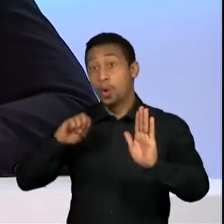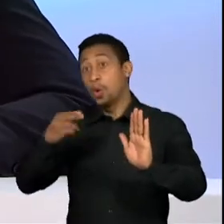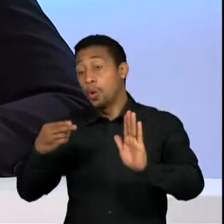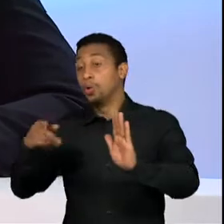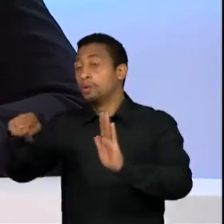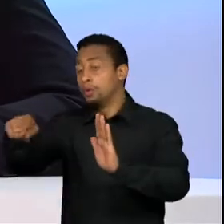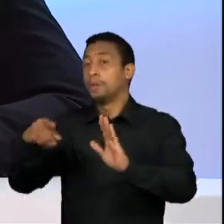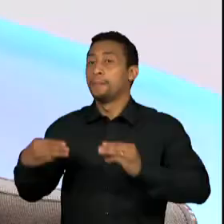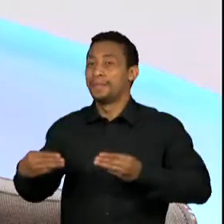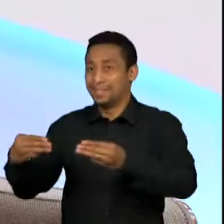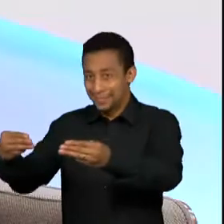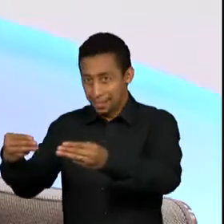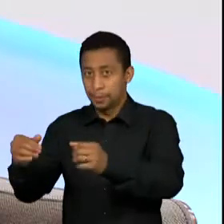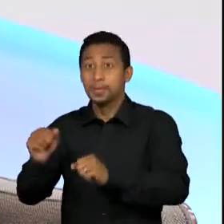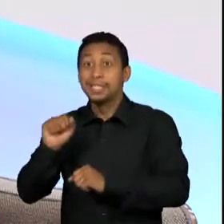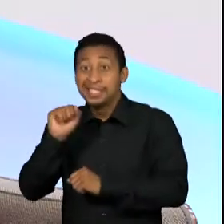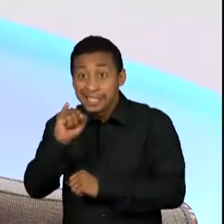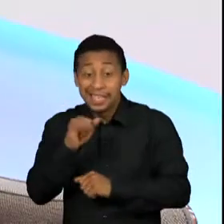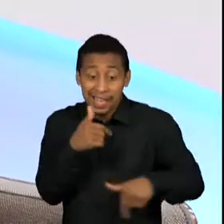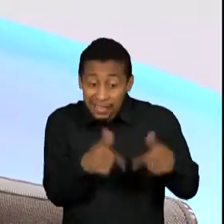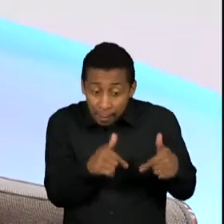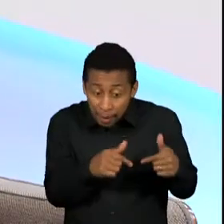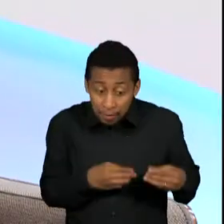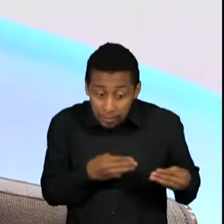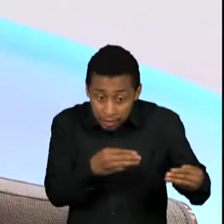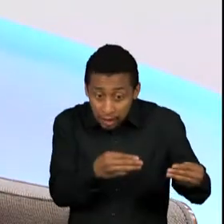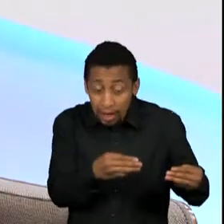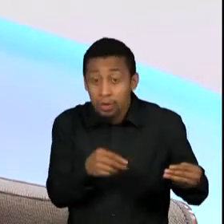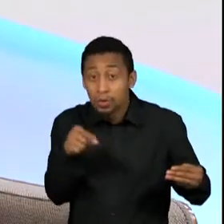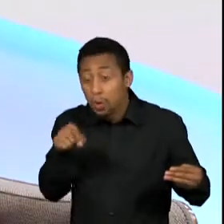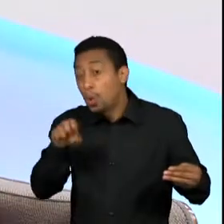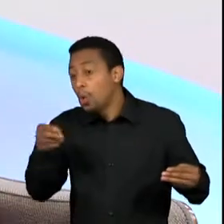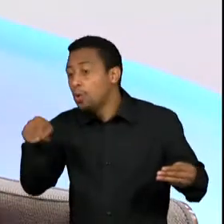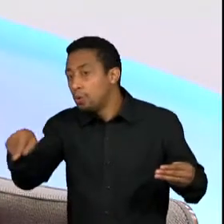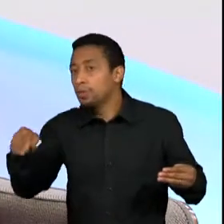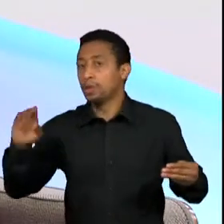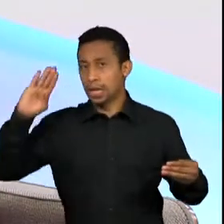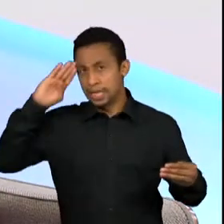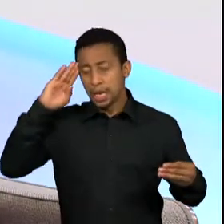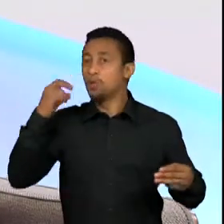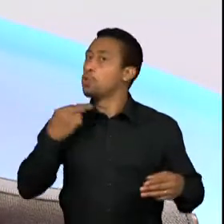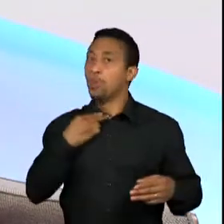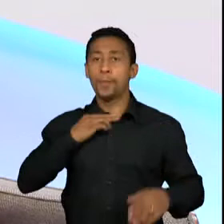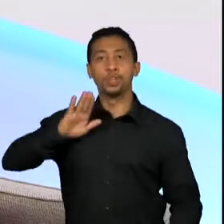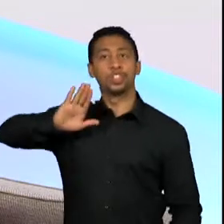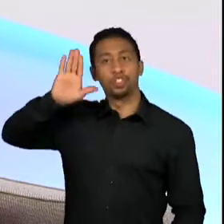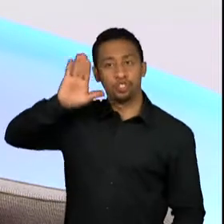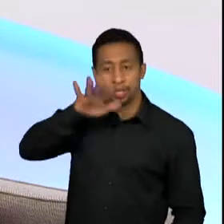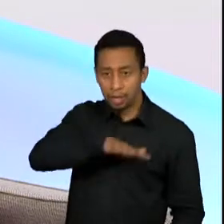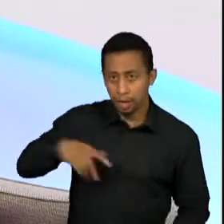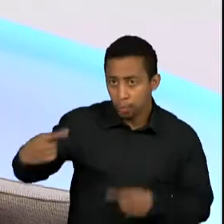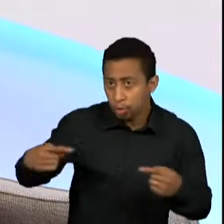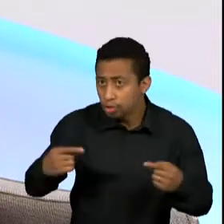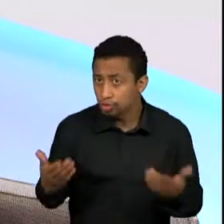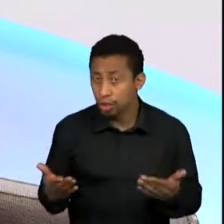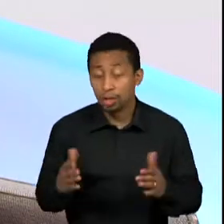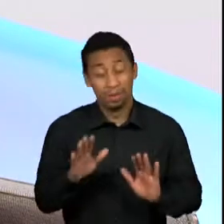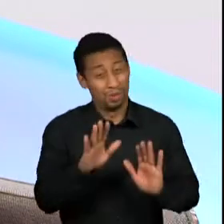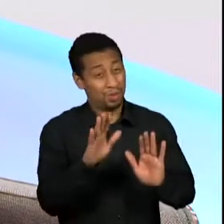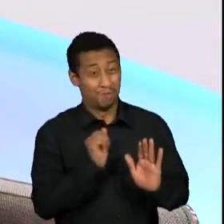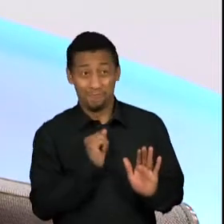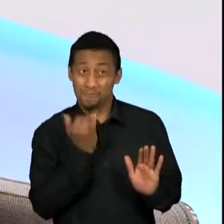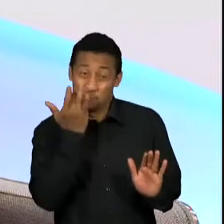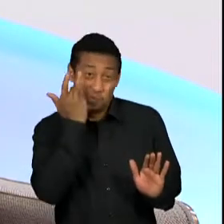estiverem na ativa? Eu não sei se essa é a regra que vai tornar o processo mais transparente. Eu acho que transparência,